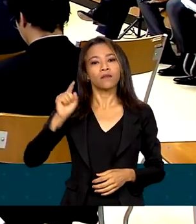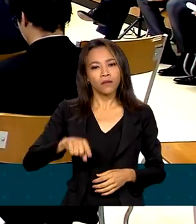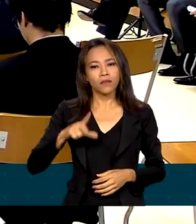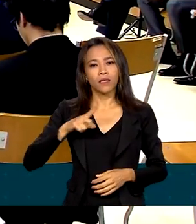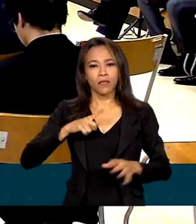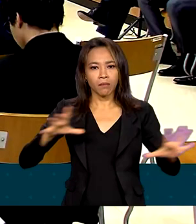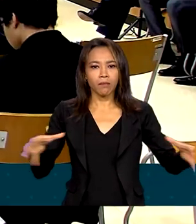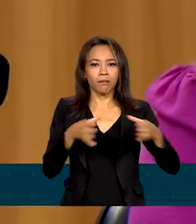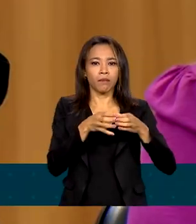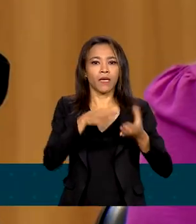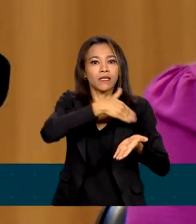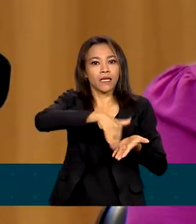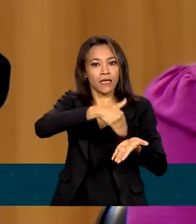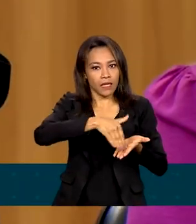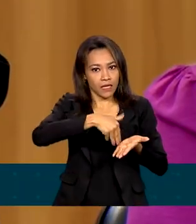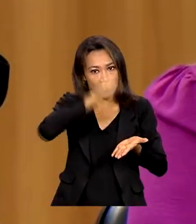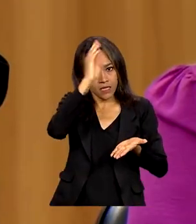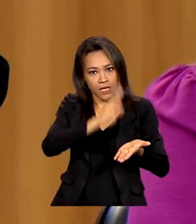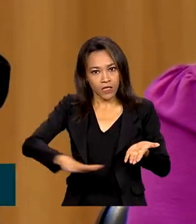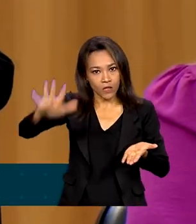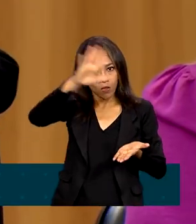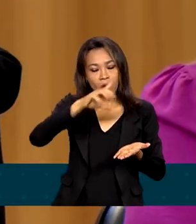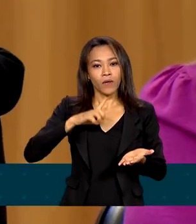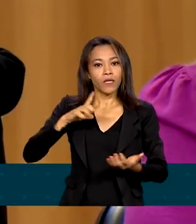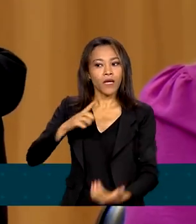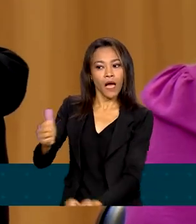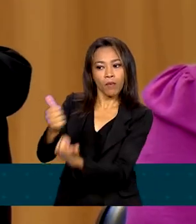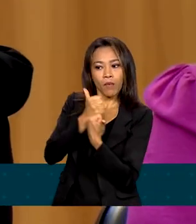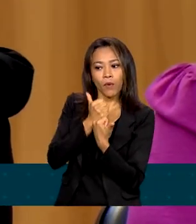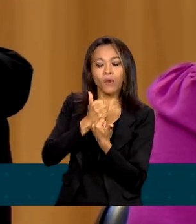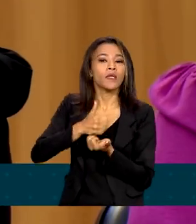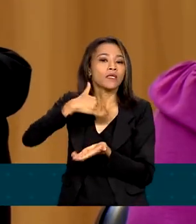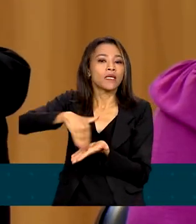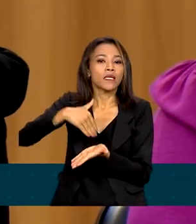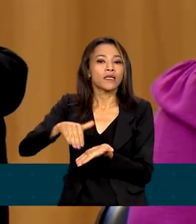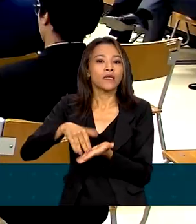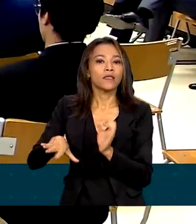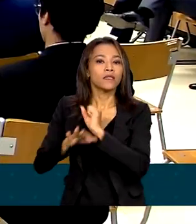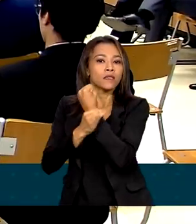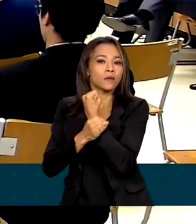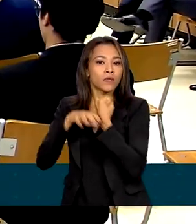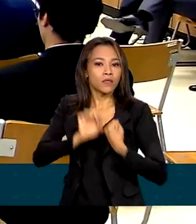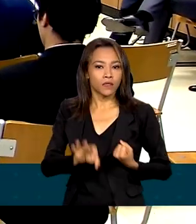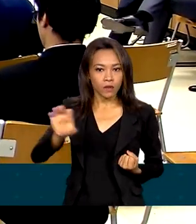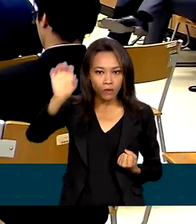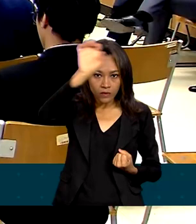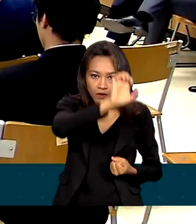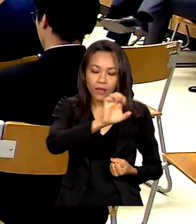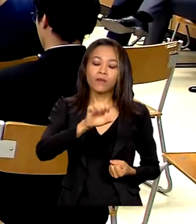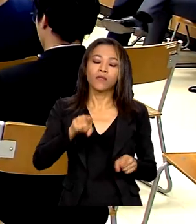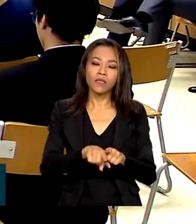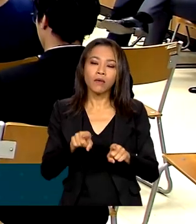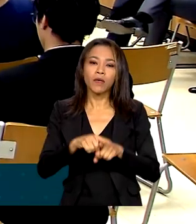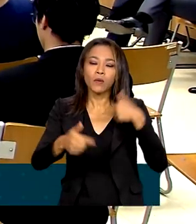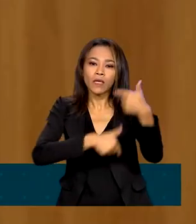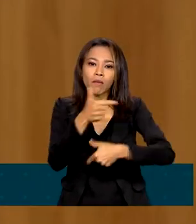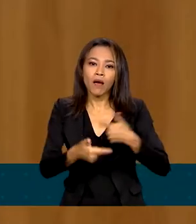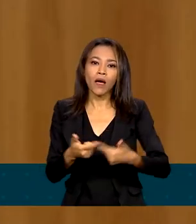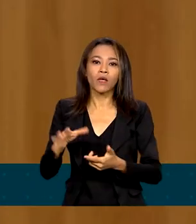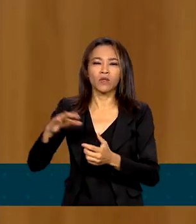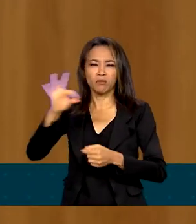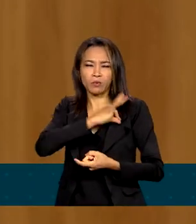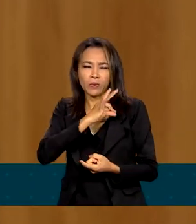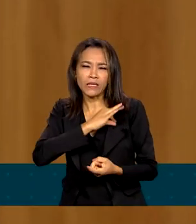de Segurança Pública e conta com o apoio das Secretarias Estaduais de Segurança e o trabalho das guardas municipais,